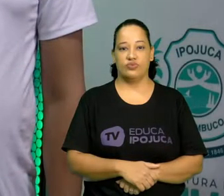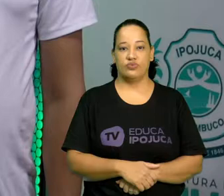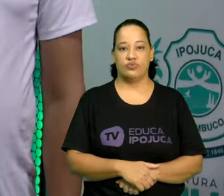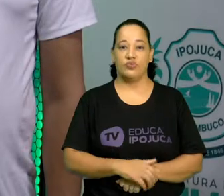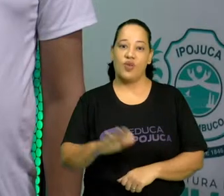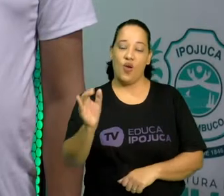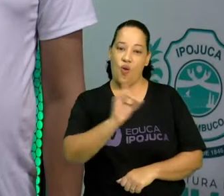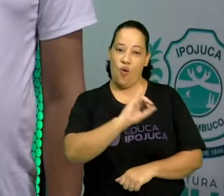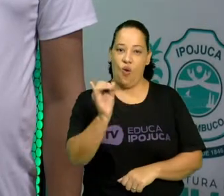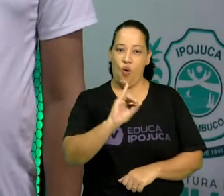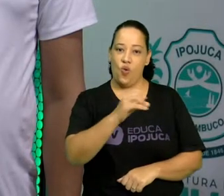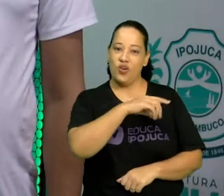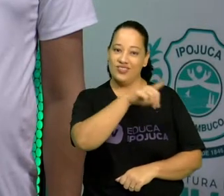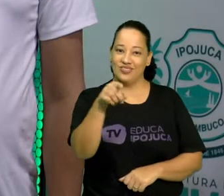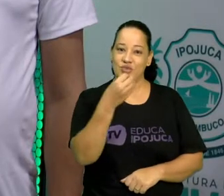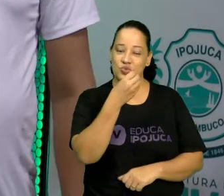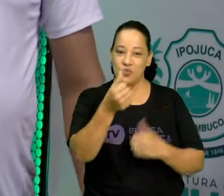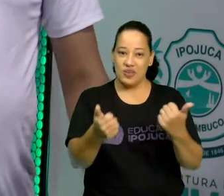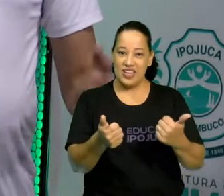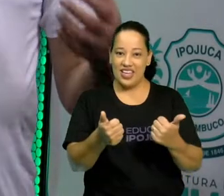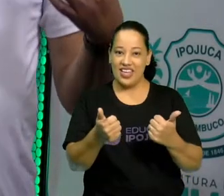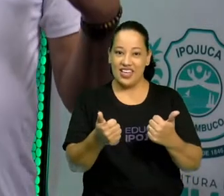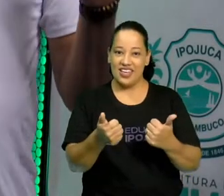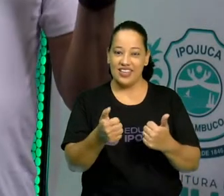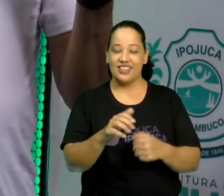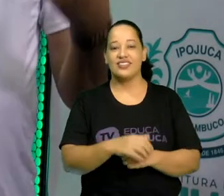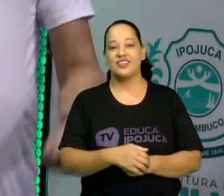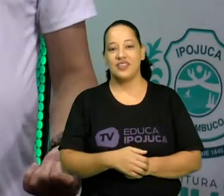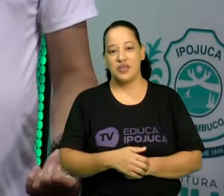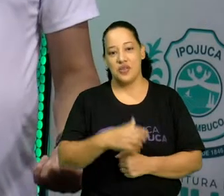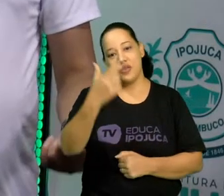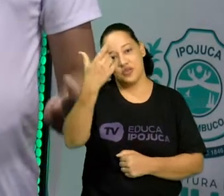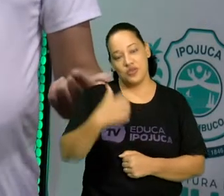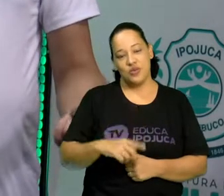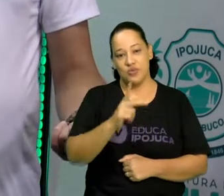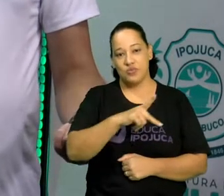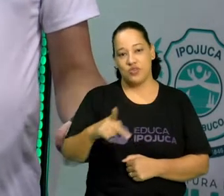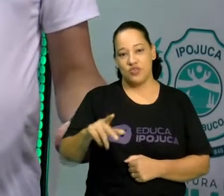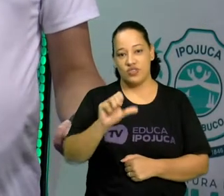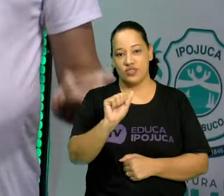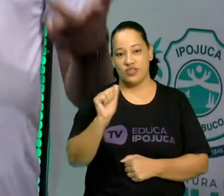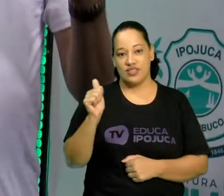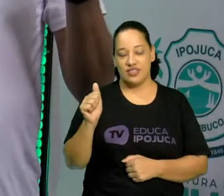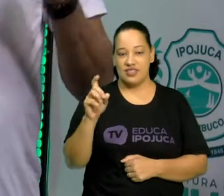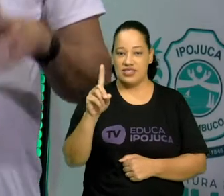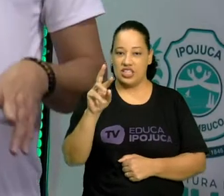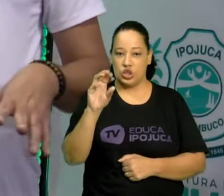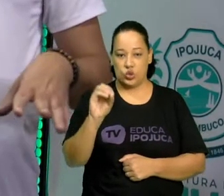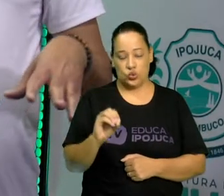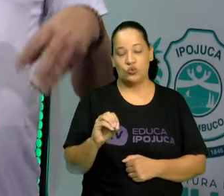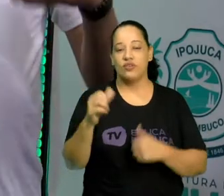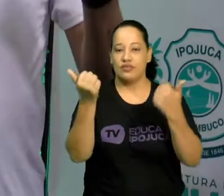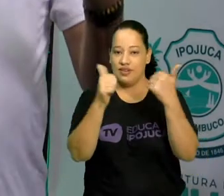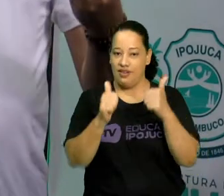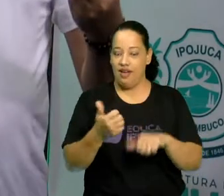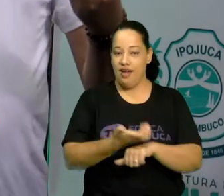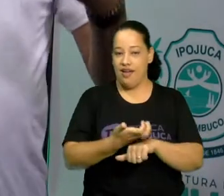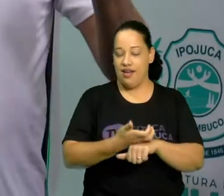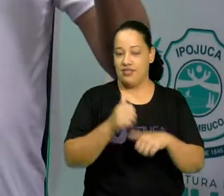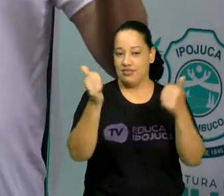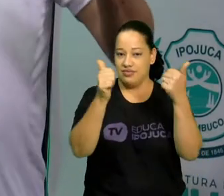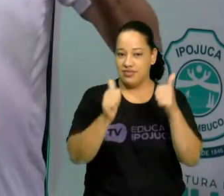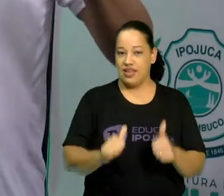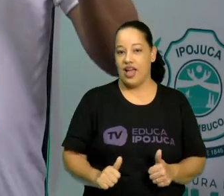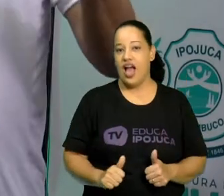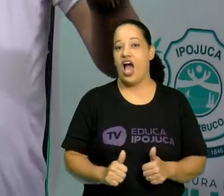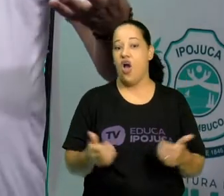Oi pessoal, tudo bom com vocês? O professor Sandro Guerra, professor de artes e a gente vai falar sobre o teatro